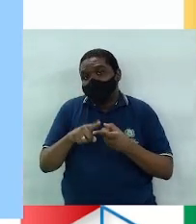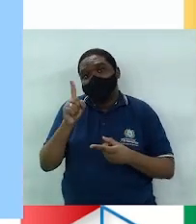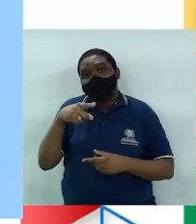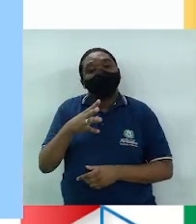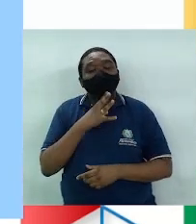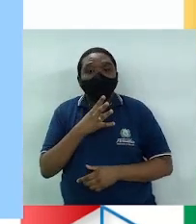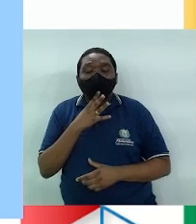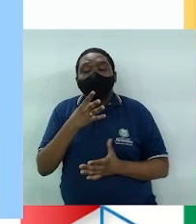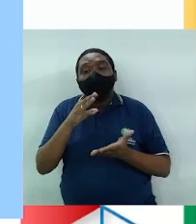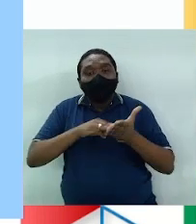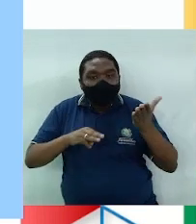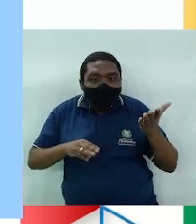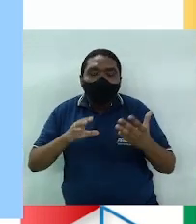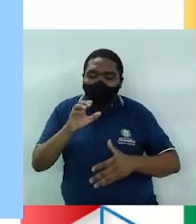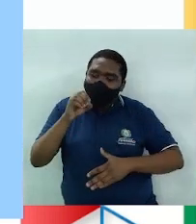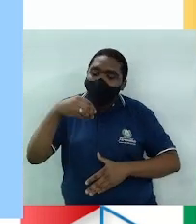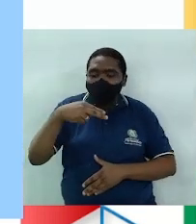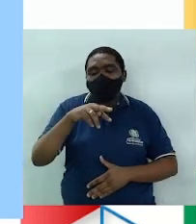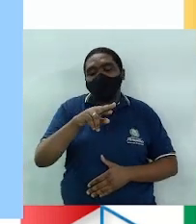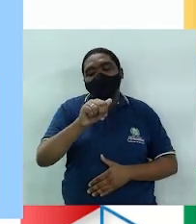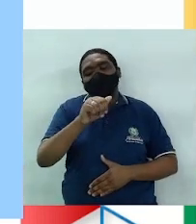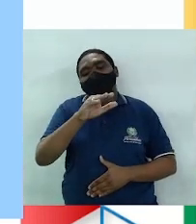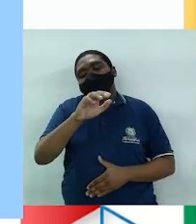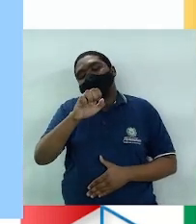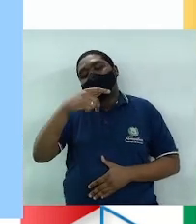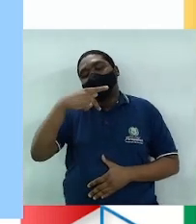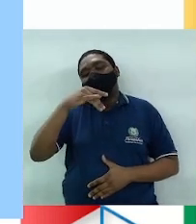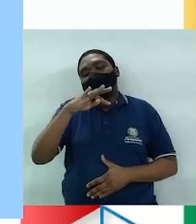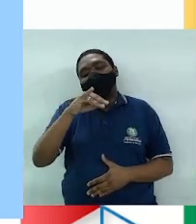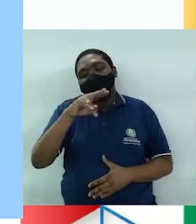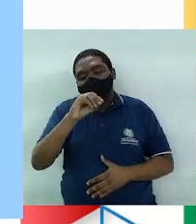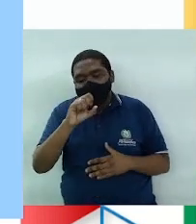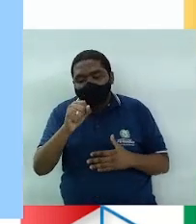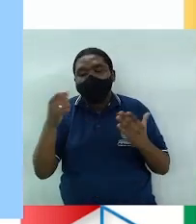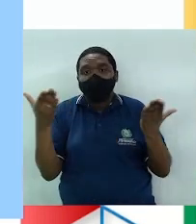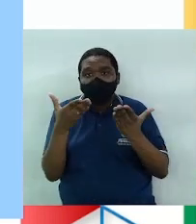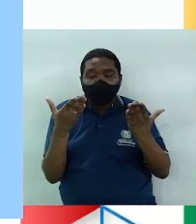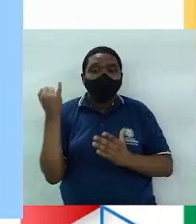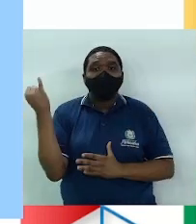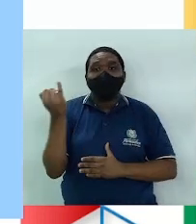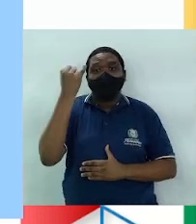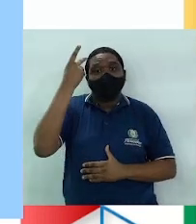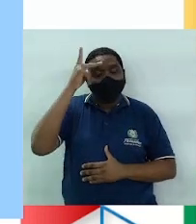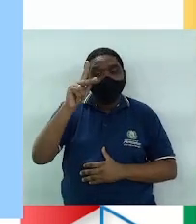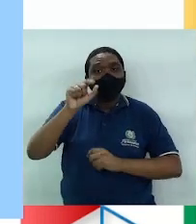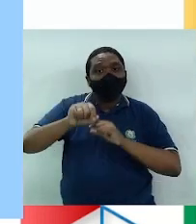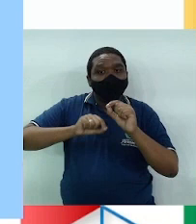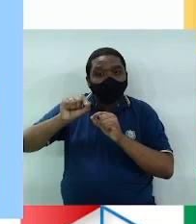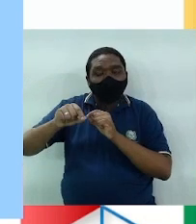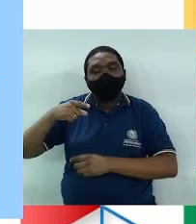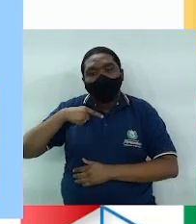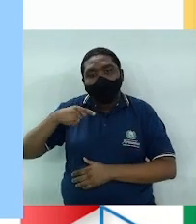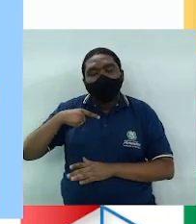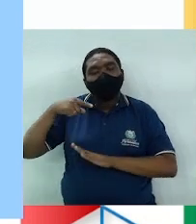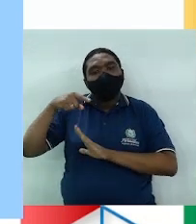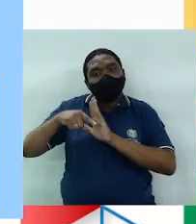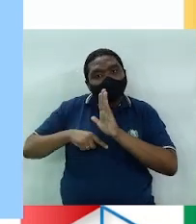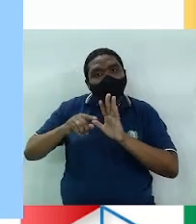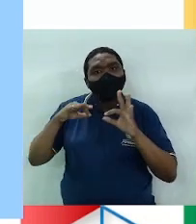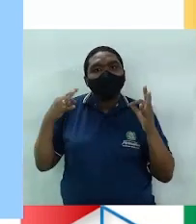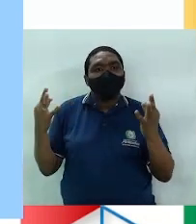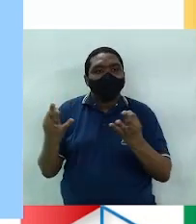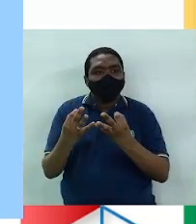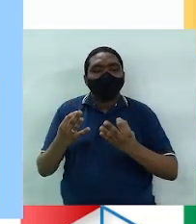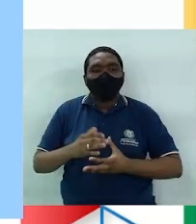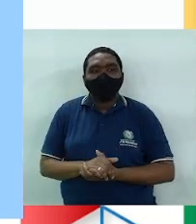como métodos contraceptivos, são fundamentais hoje em dia para o planeamento familiar, tá certo?